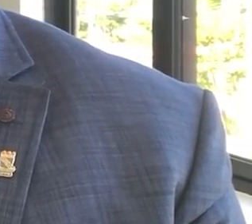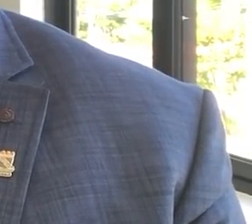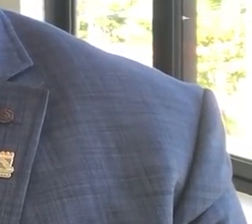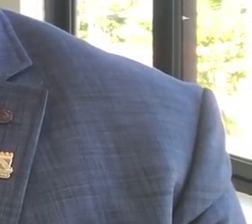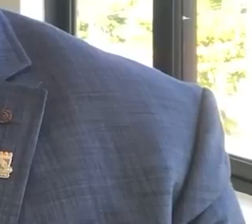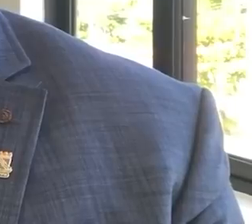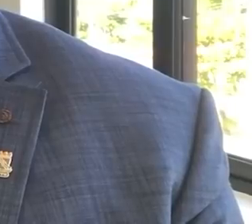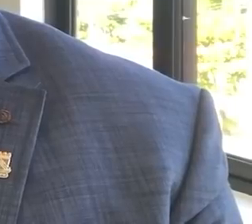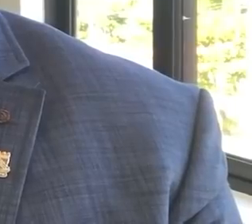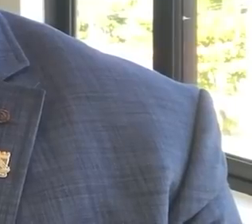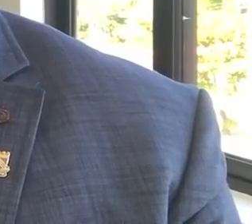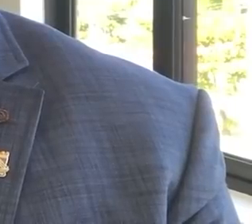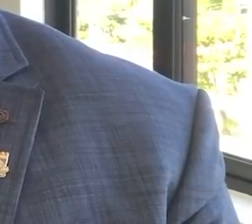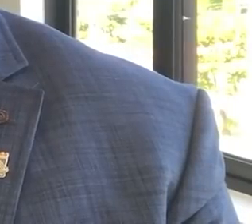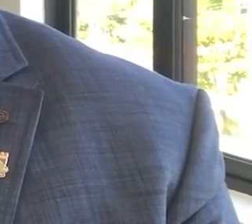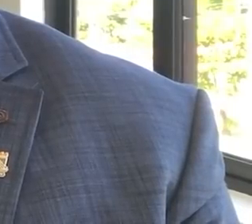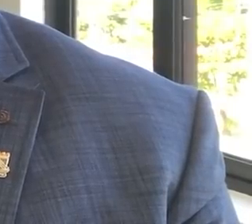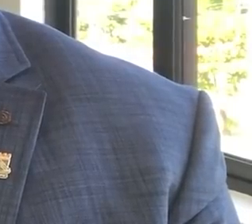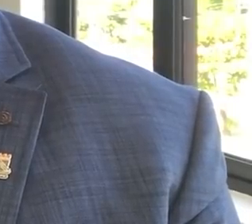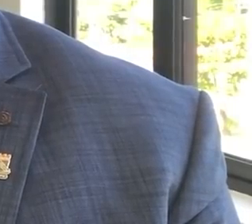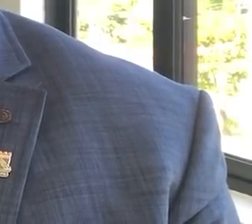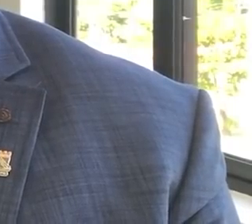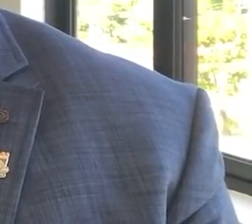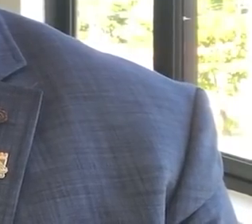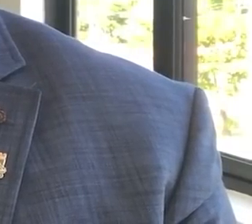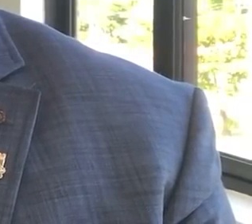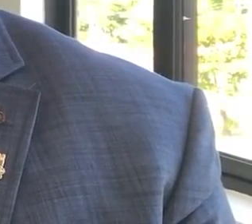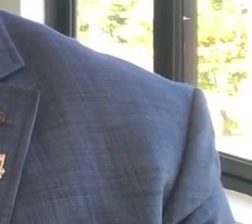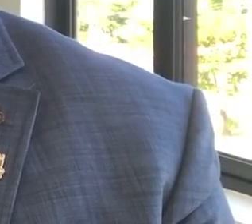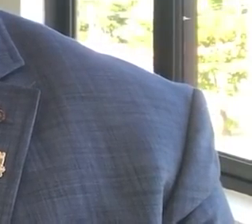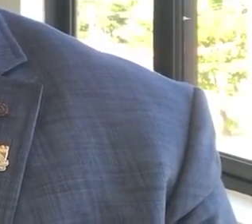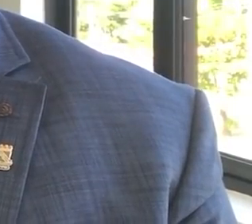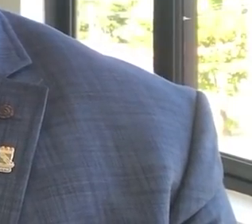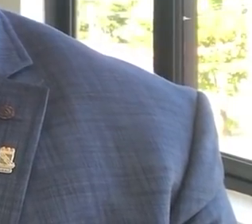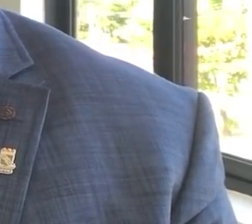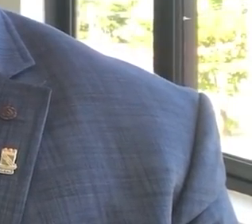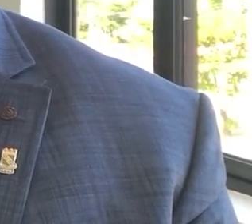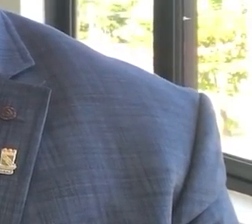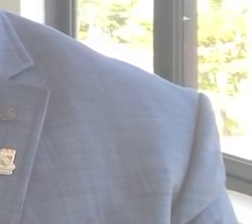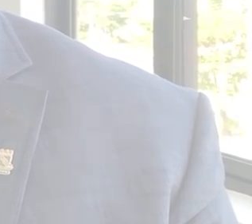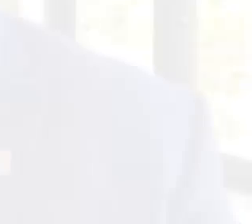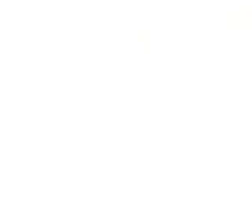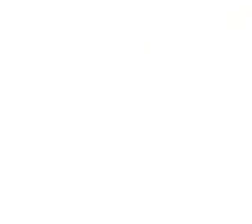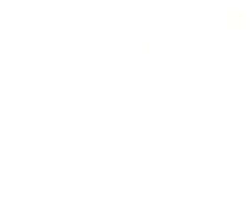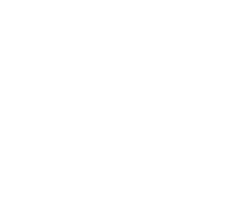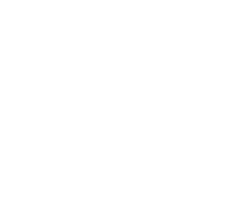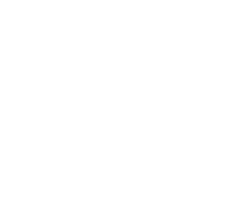desfrutar de todos os conteúdos ali postados, disponibilizados. Muito obrigado.